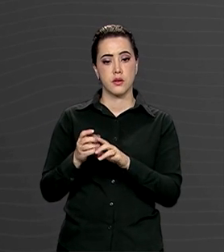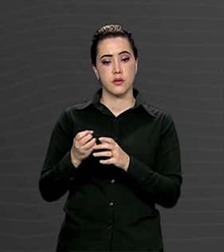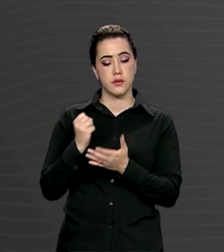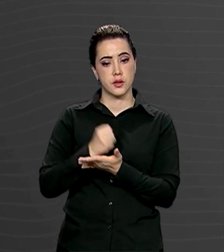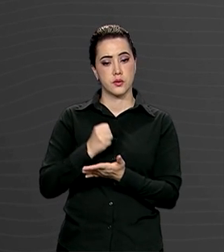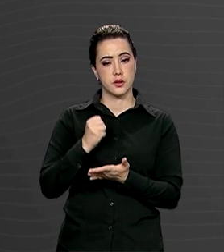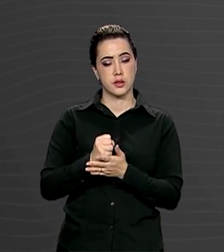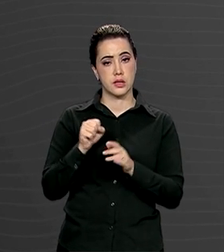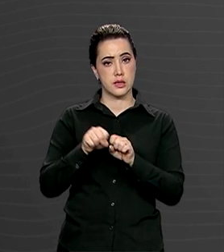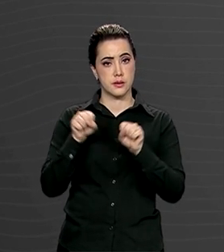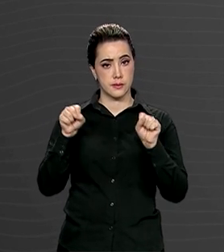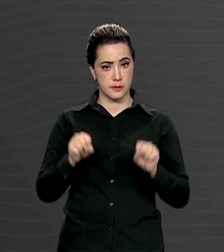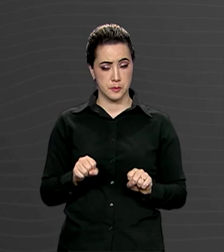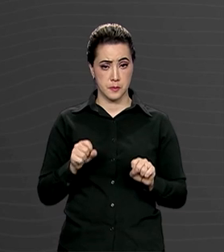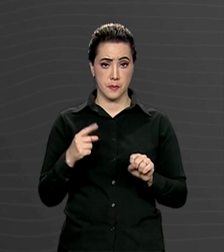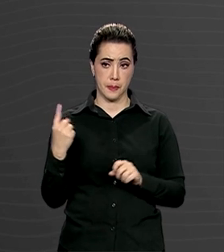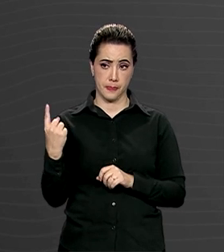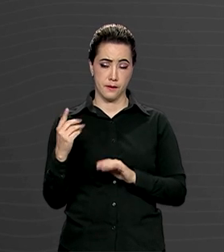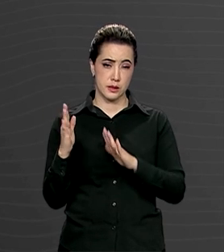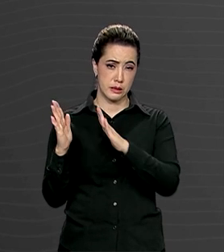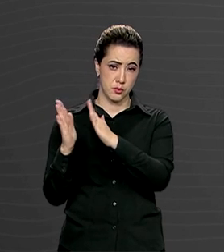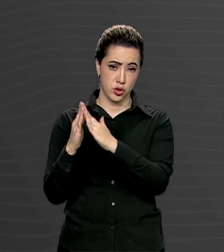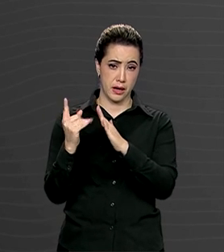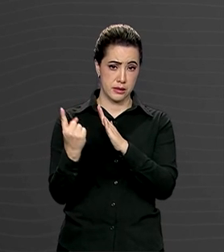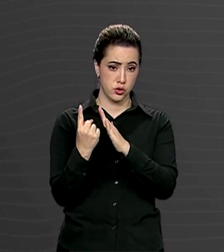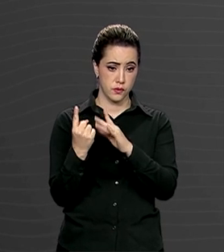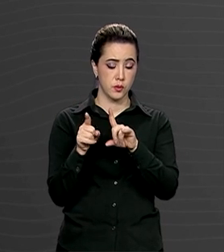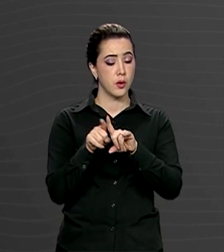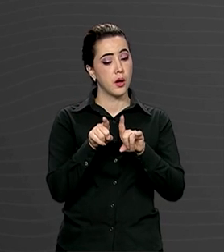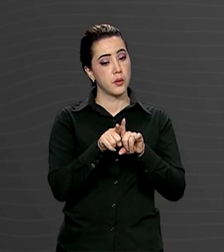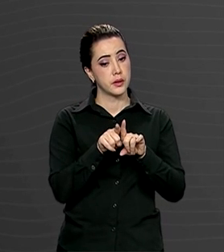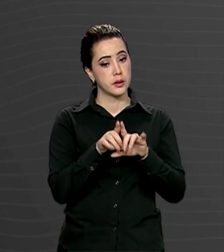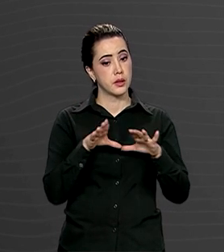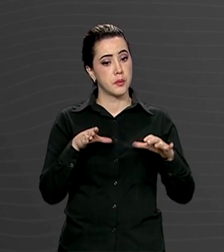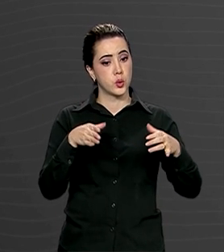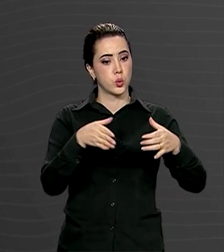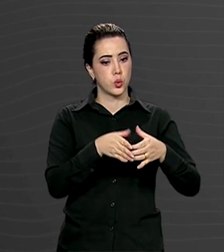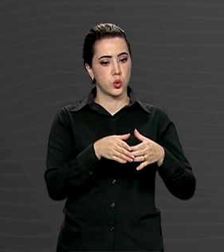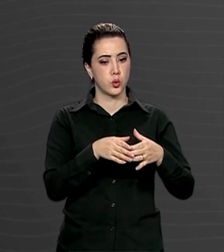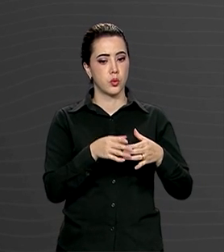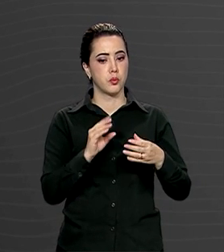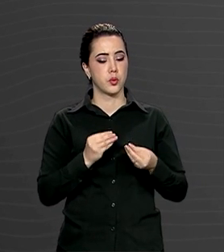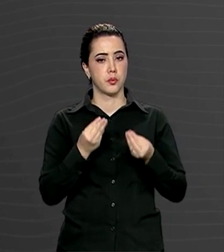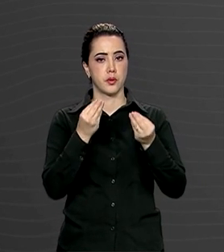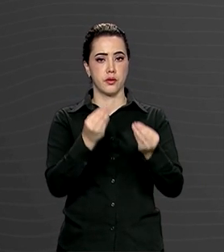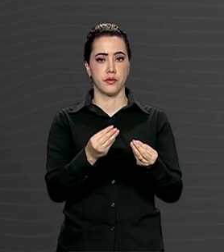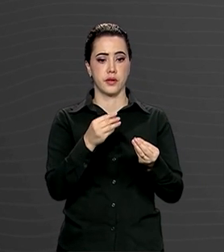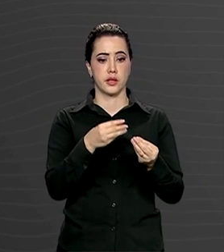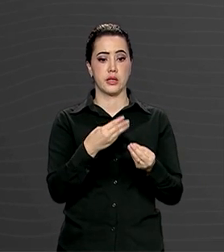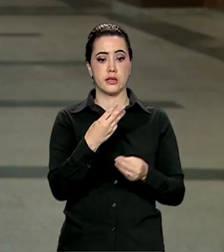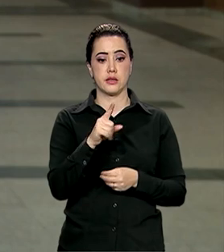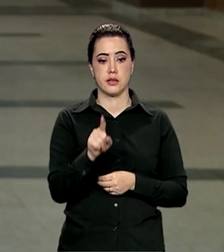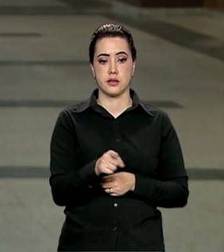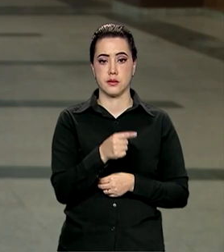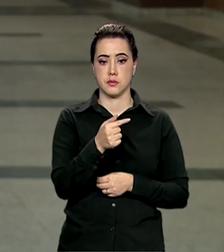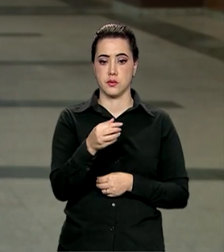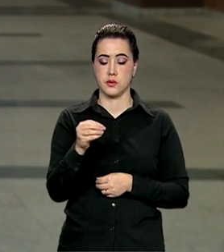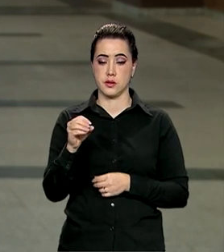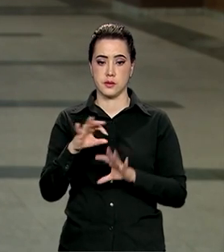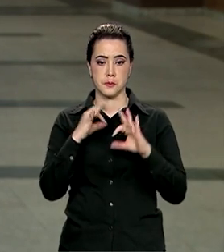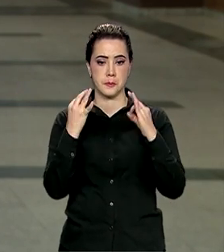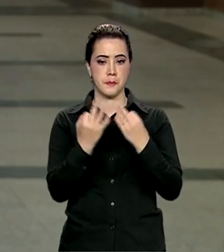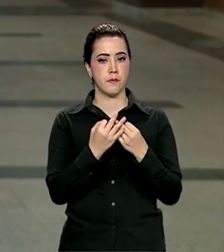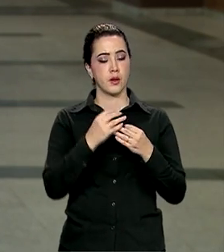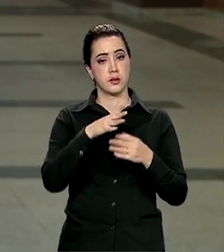individuais e comunitários de acesso à água para atender 3.700 famílias na Amazônia. Desde que foi